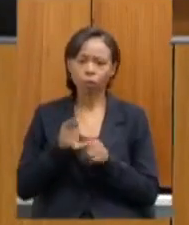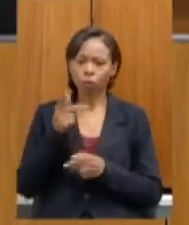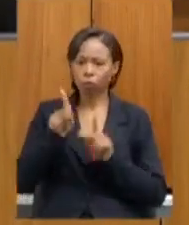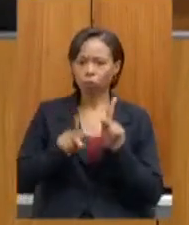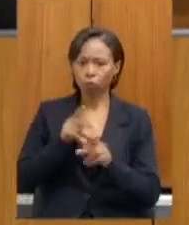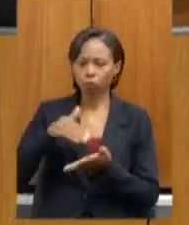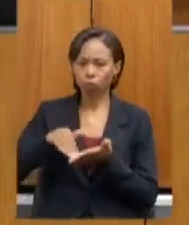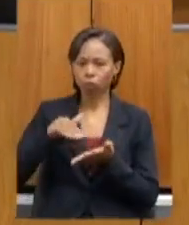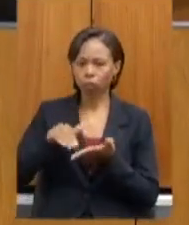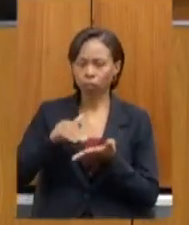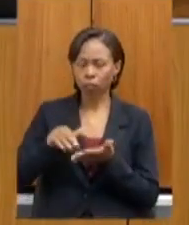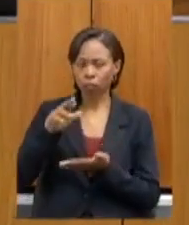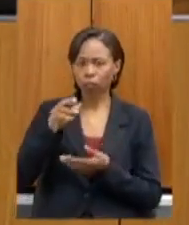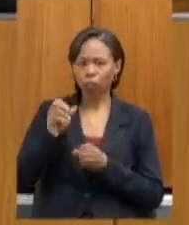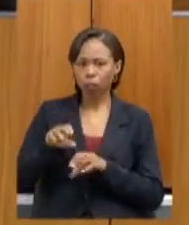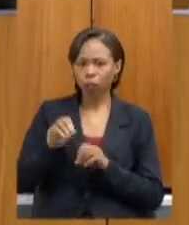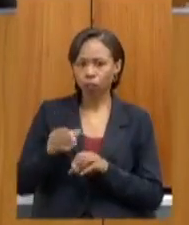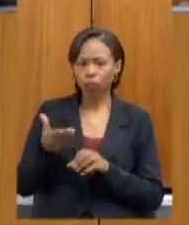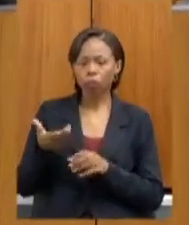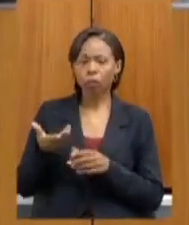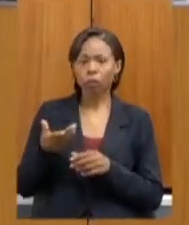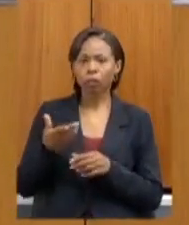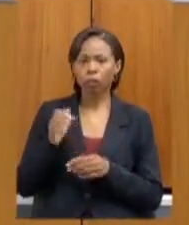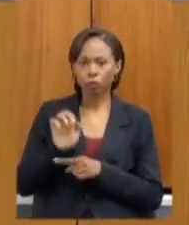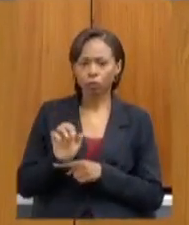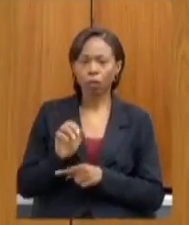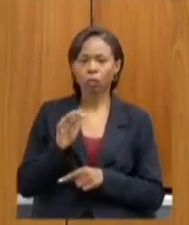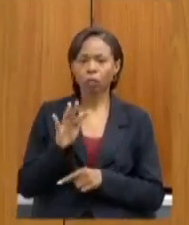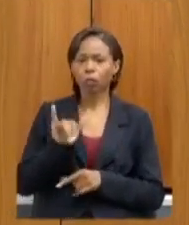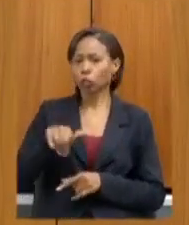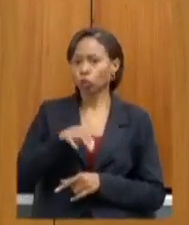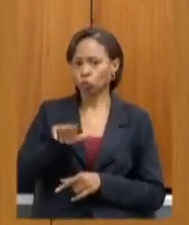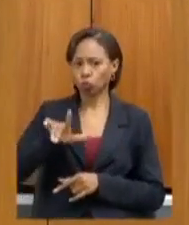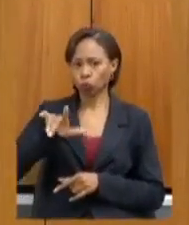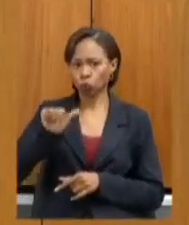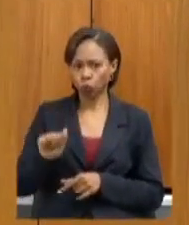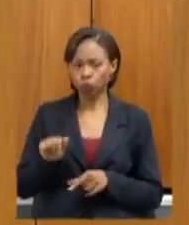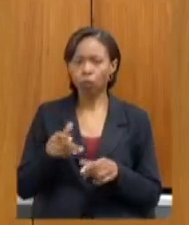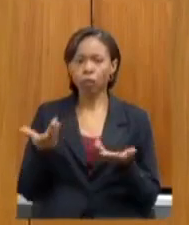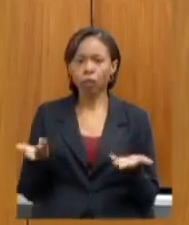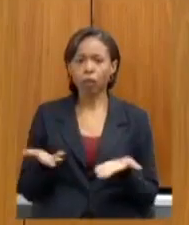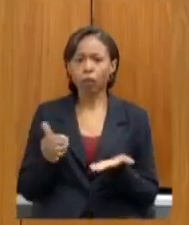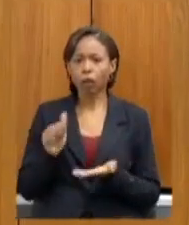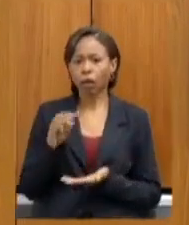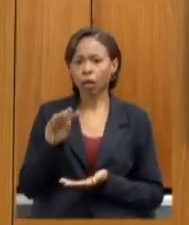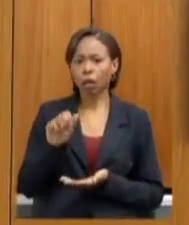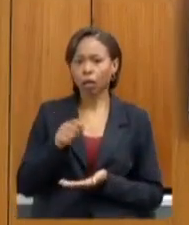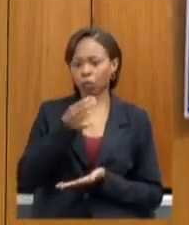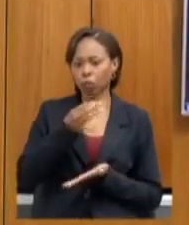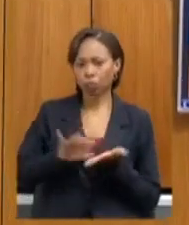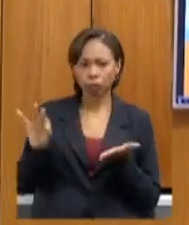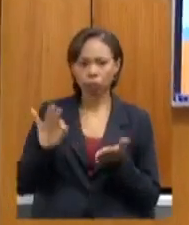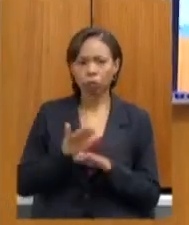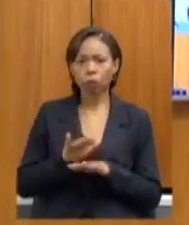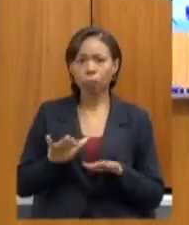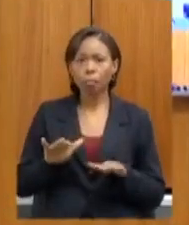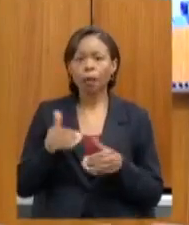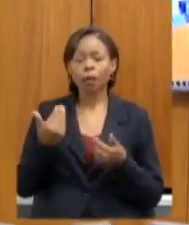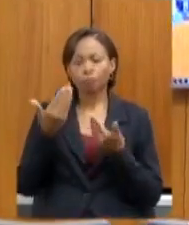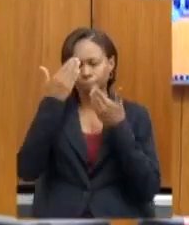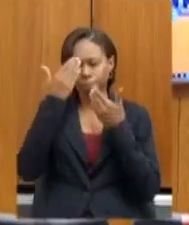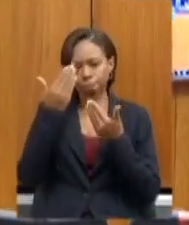secretária de estado da educação Júlia Figueiredo Santana determina a lavratura da ata me permita